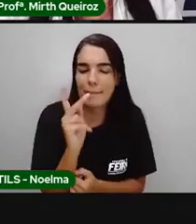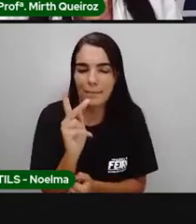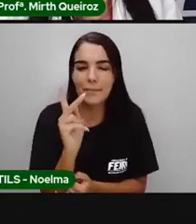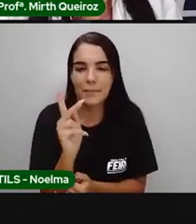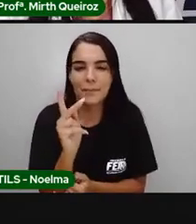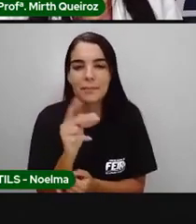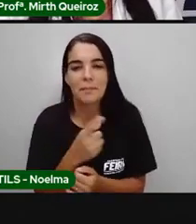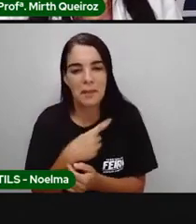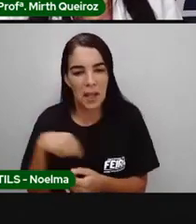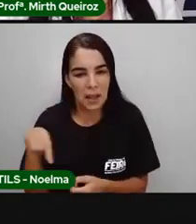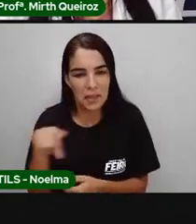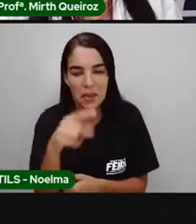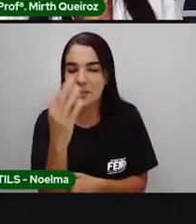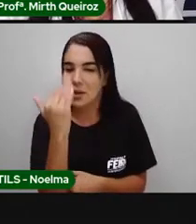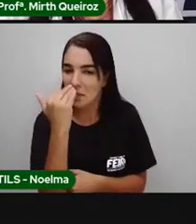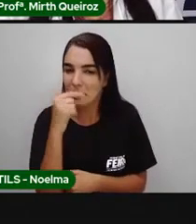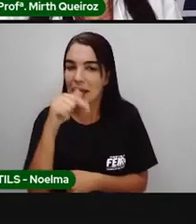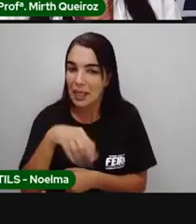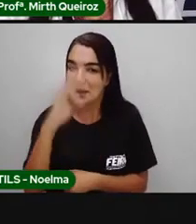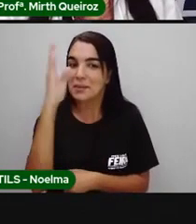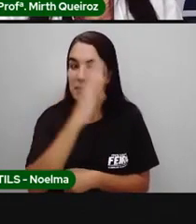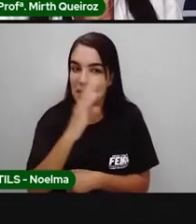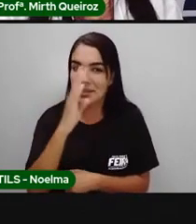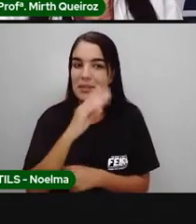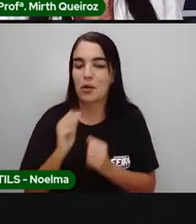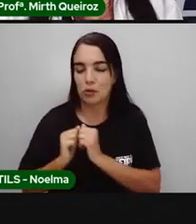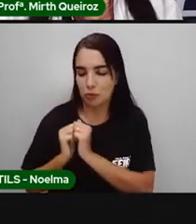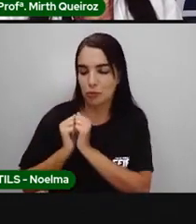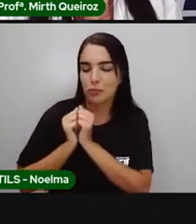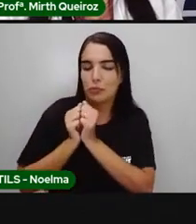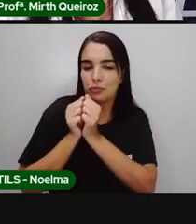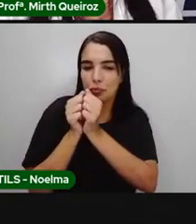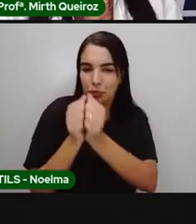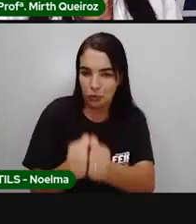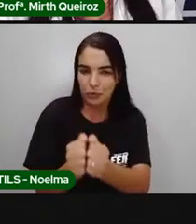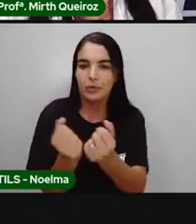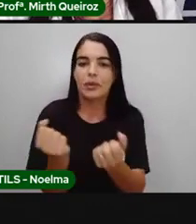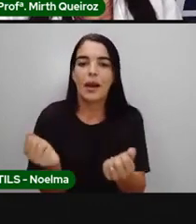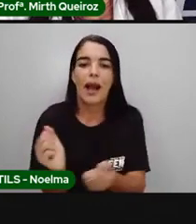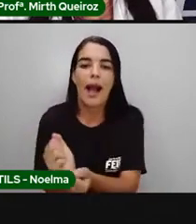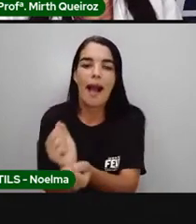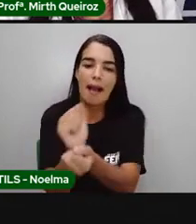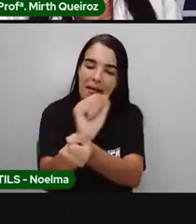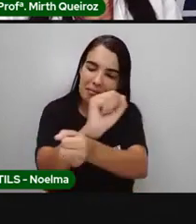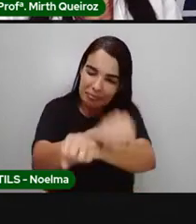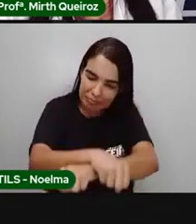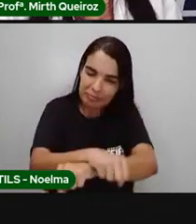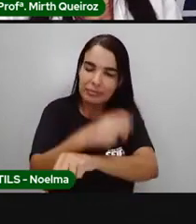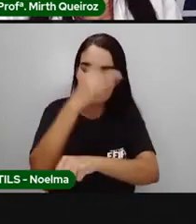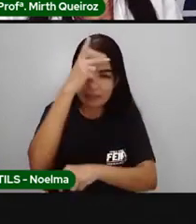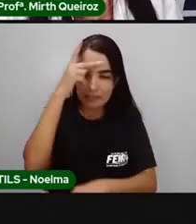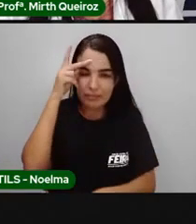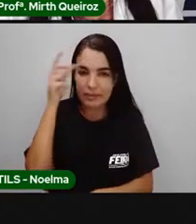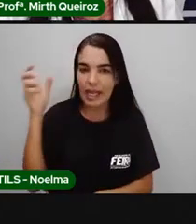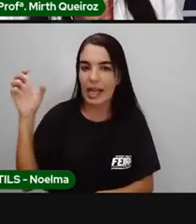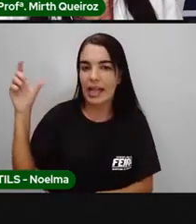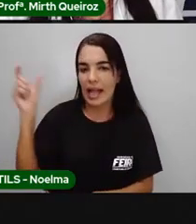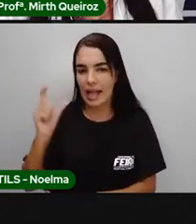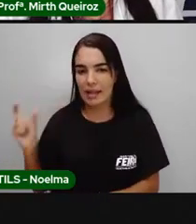que faz parte da nossa culinária, né? E veio a partir dos africanos. Por isso que ela é